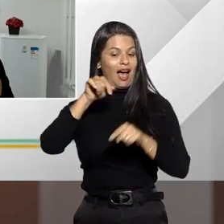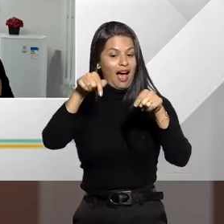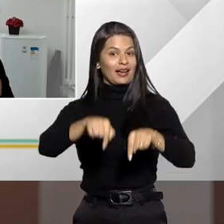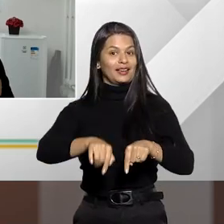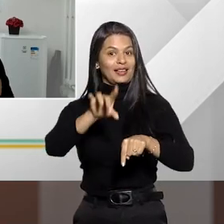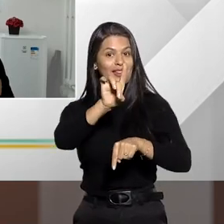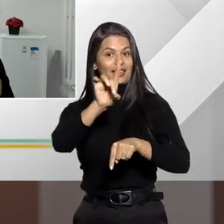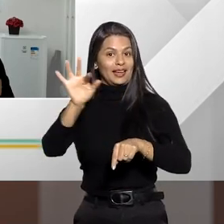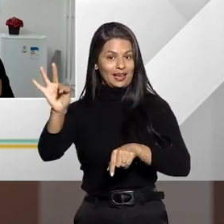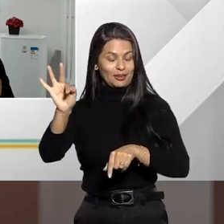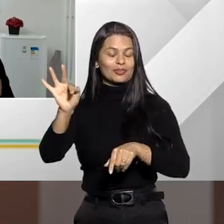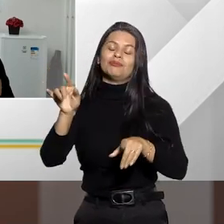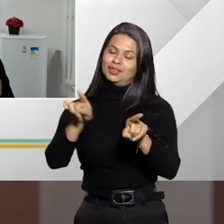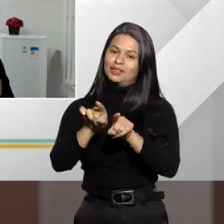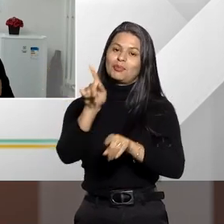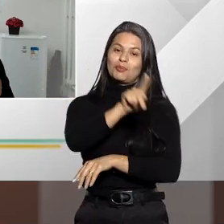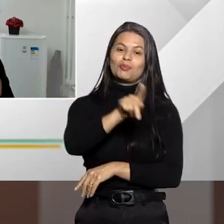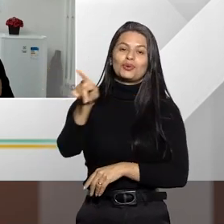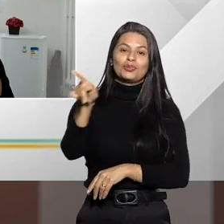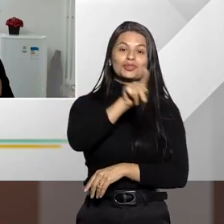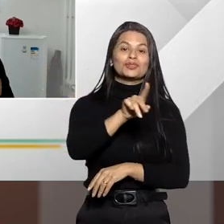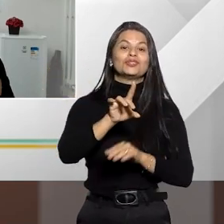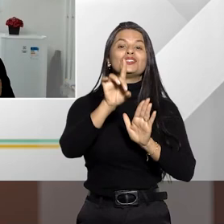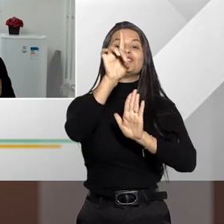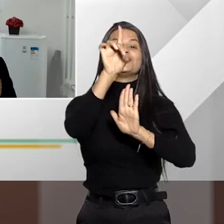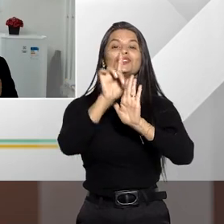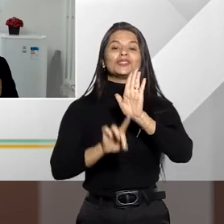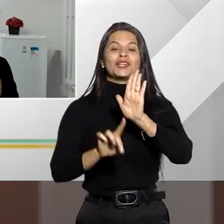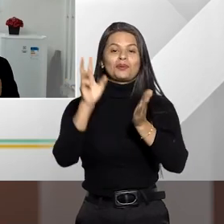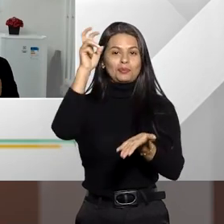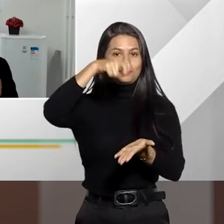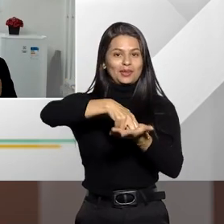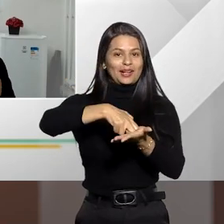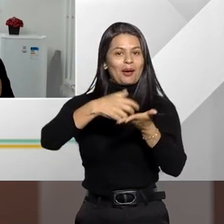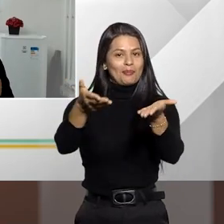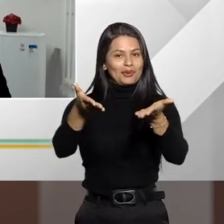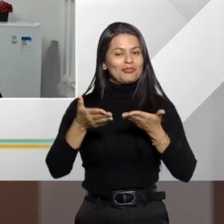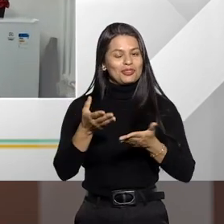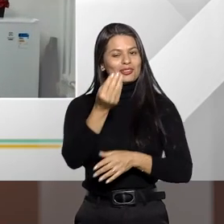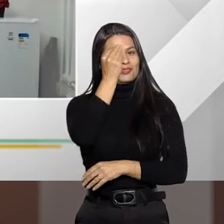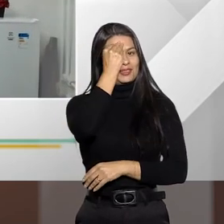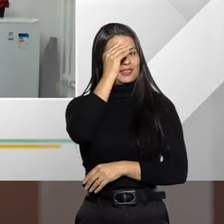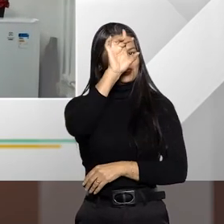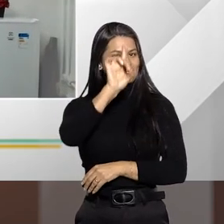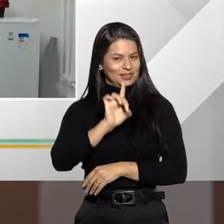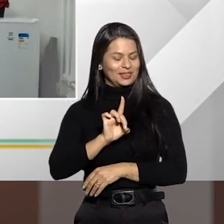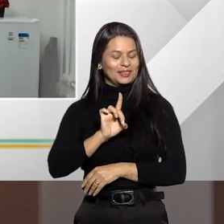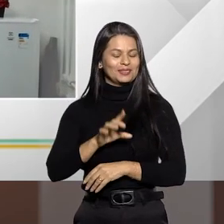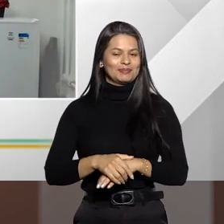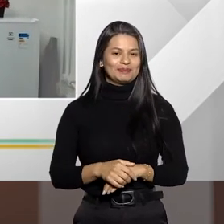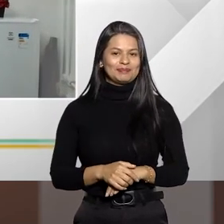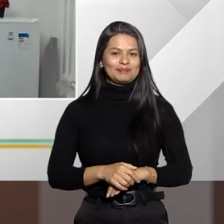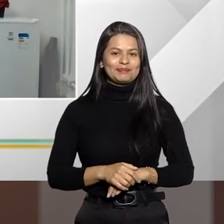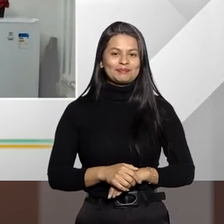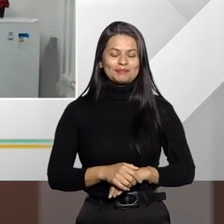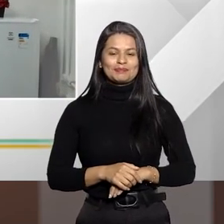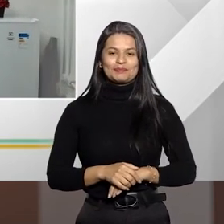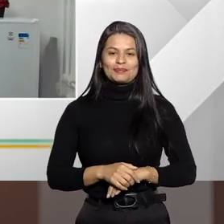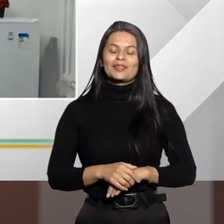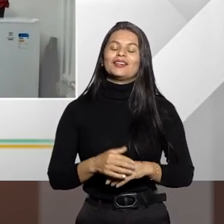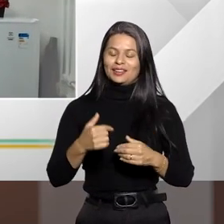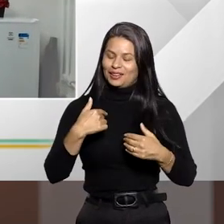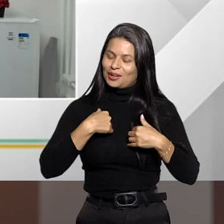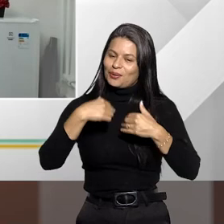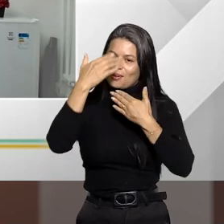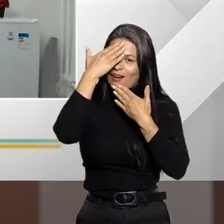Federal e professor de Direito Penal. Também seja muito bem-vindo ao Entender Direito, professor Lúcio Valente. Eu que